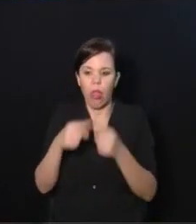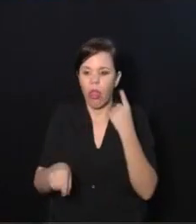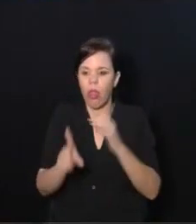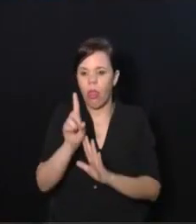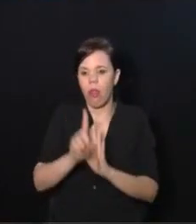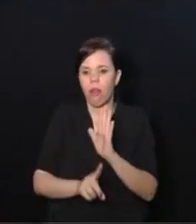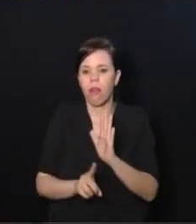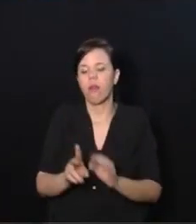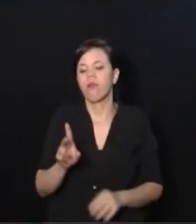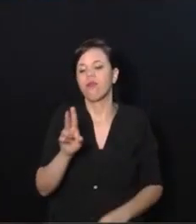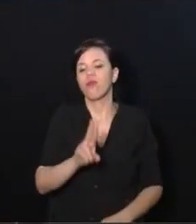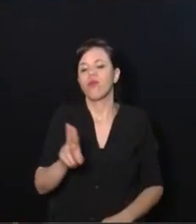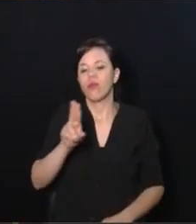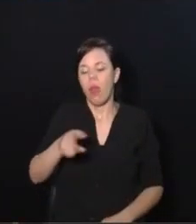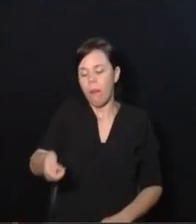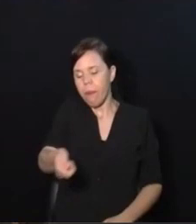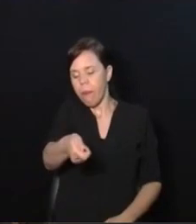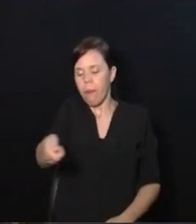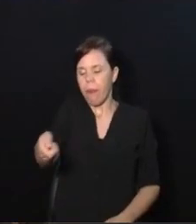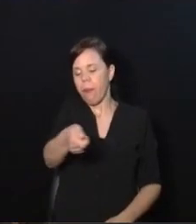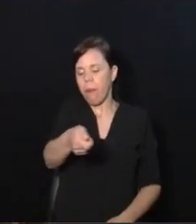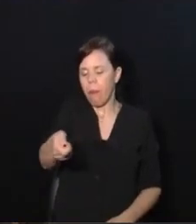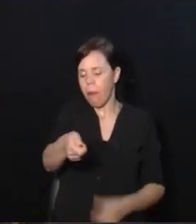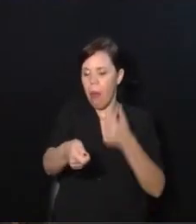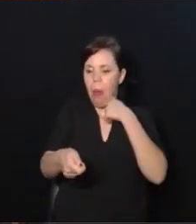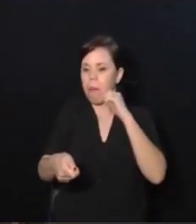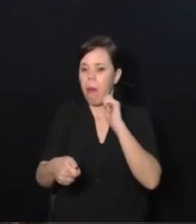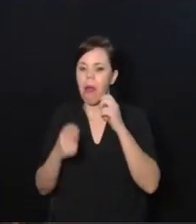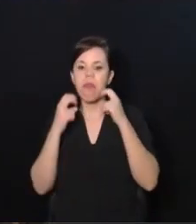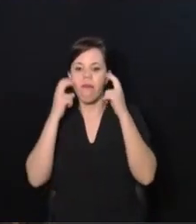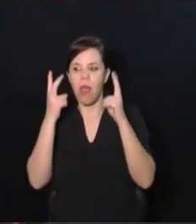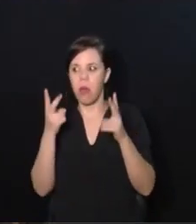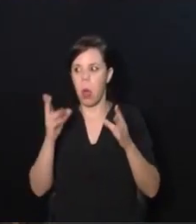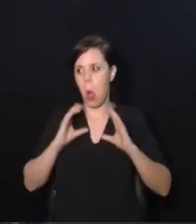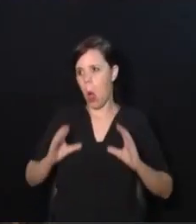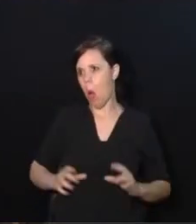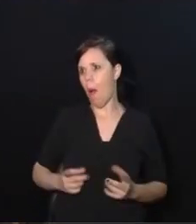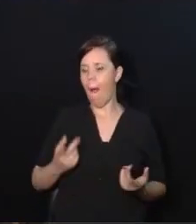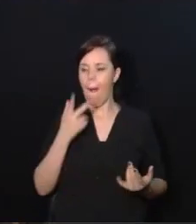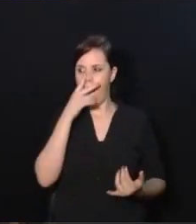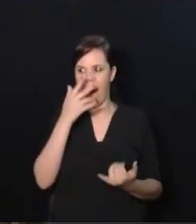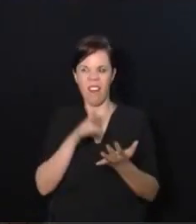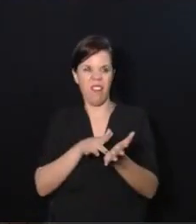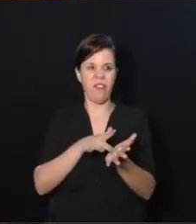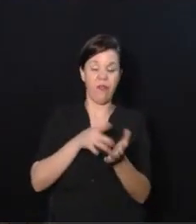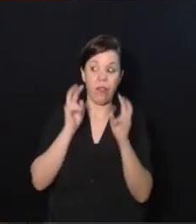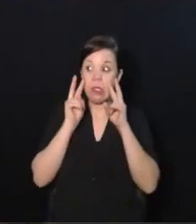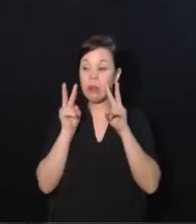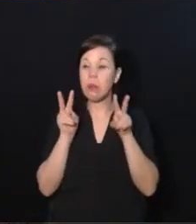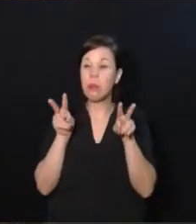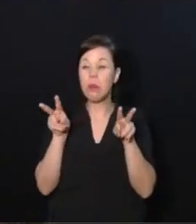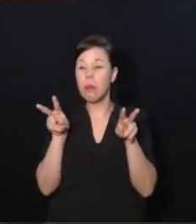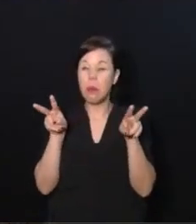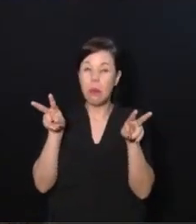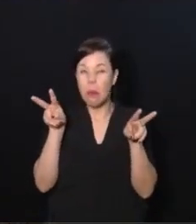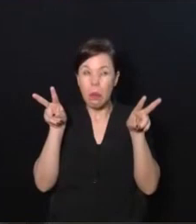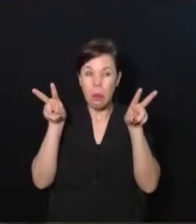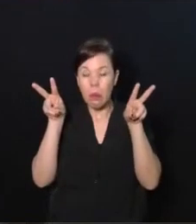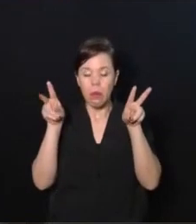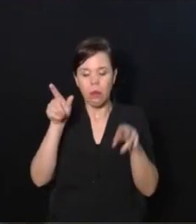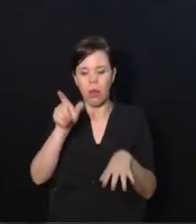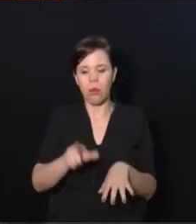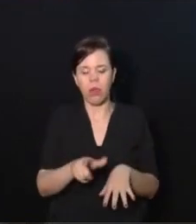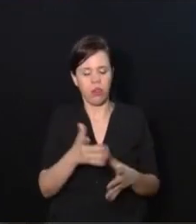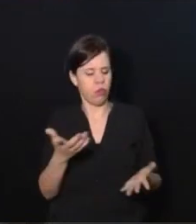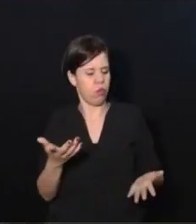vergonha. e aí ela vai ter que se comportar como uma criança que enxerga. Só que uma pessoa que não